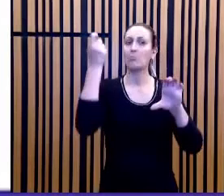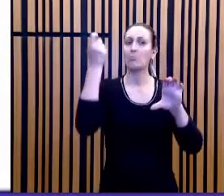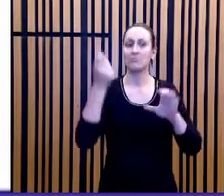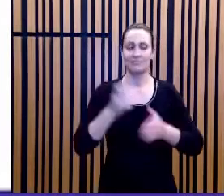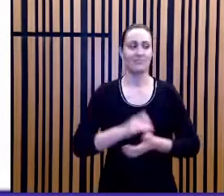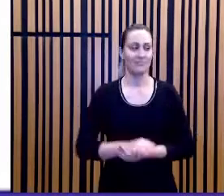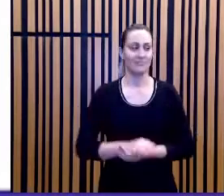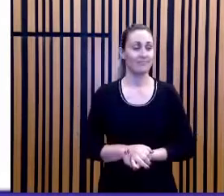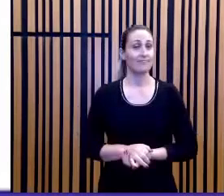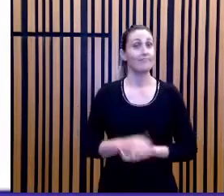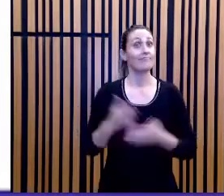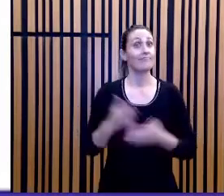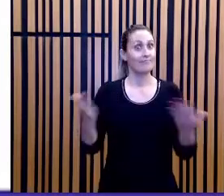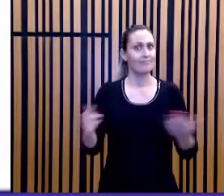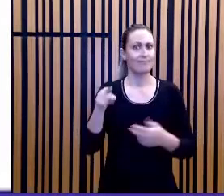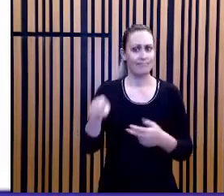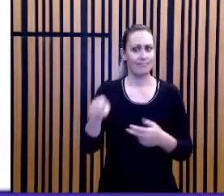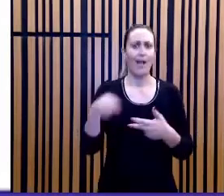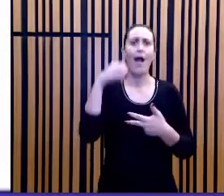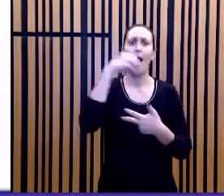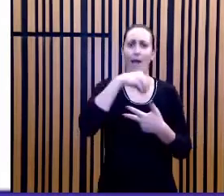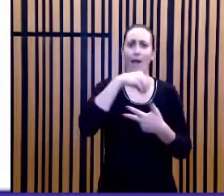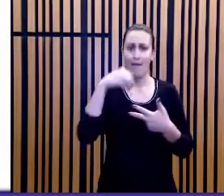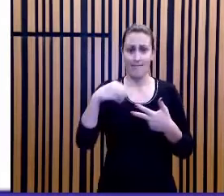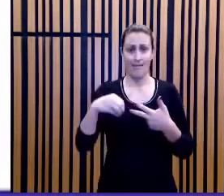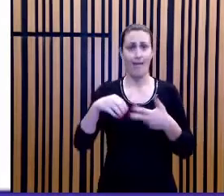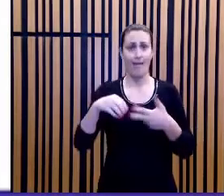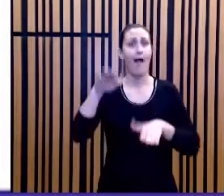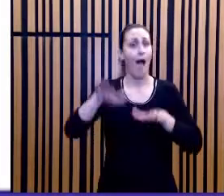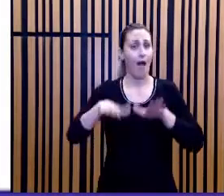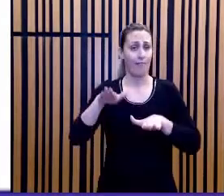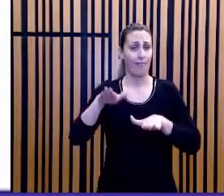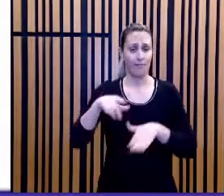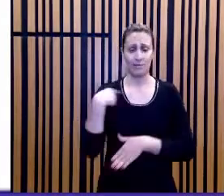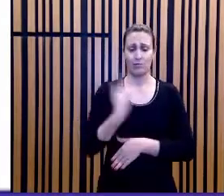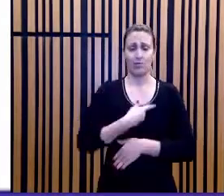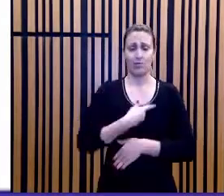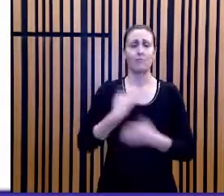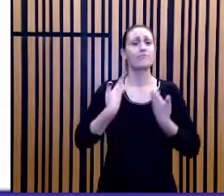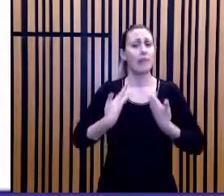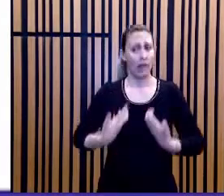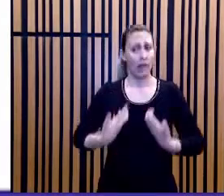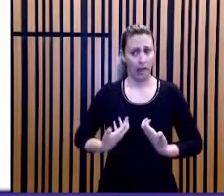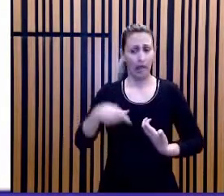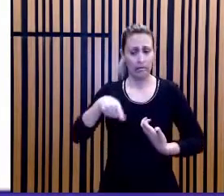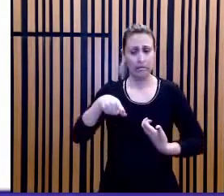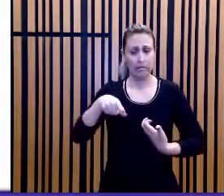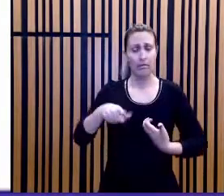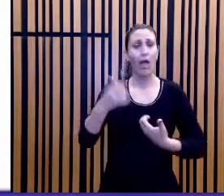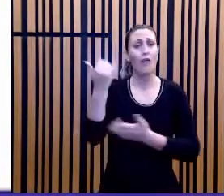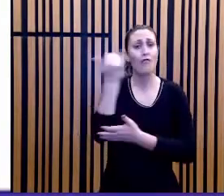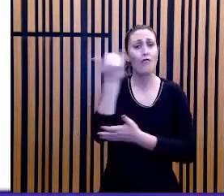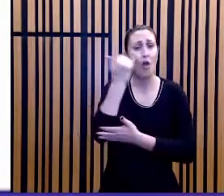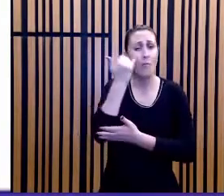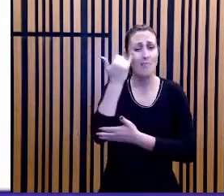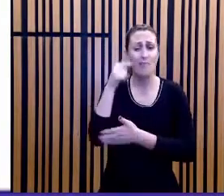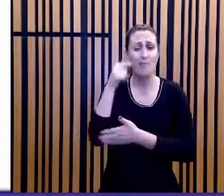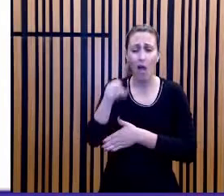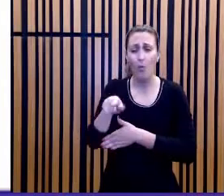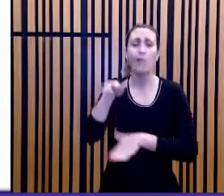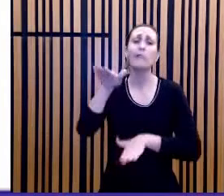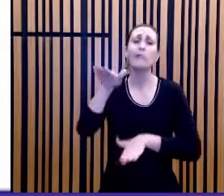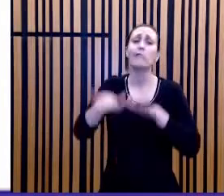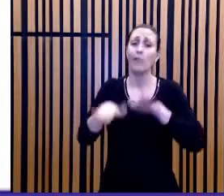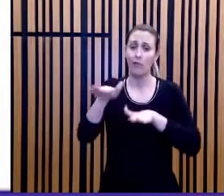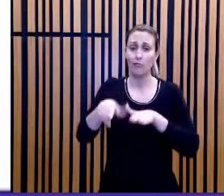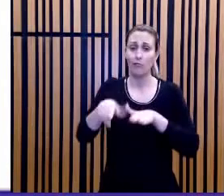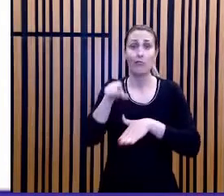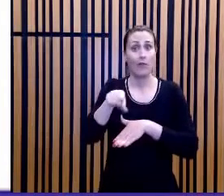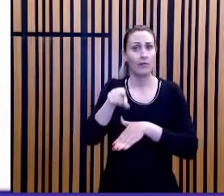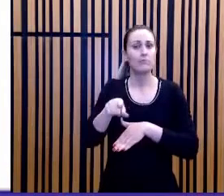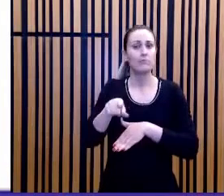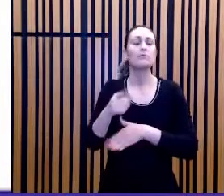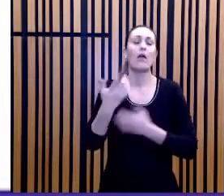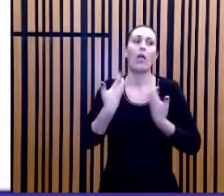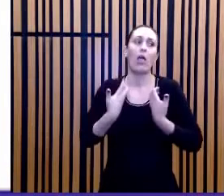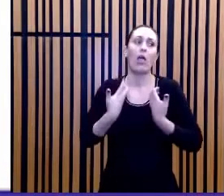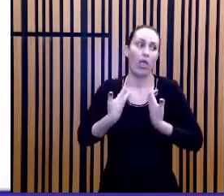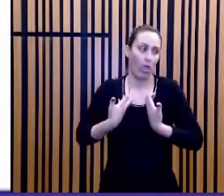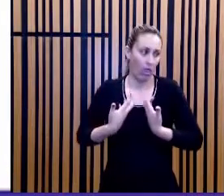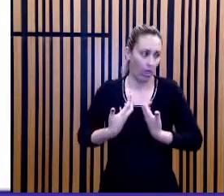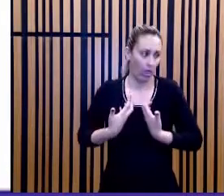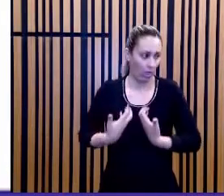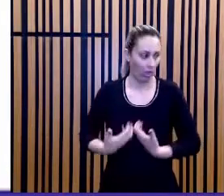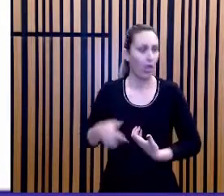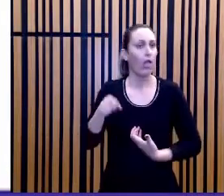O Enem nos cansa de vez em quando. O Enem nos cansa nos enunciados e, às vezes, o Enem nos cansa nas resoluções.